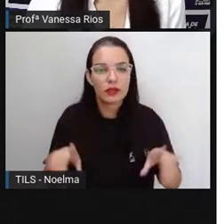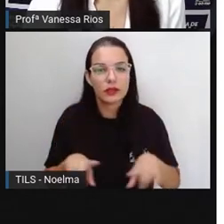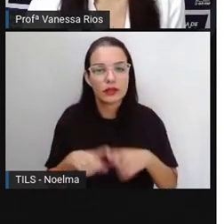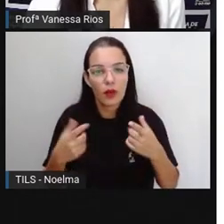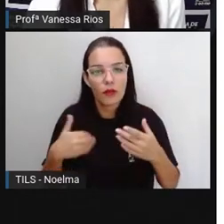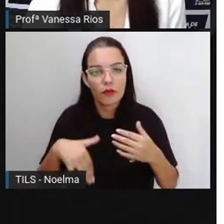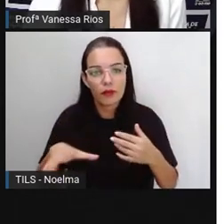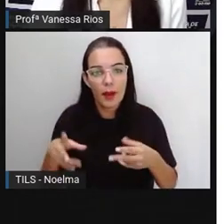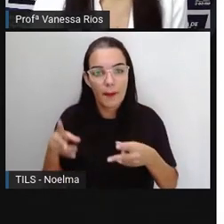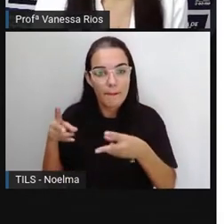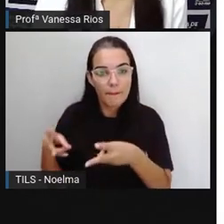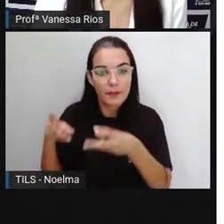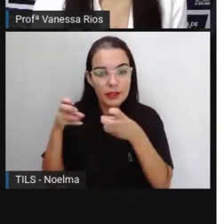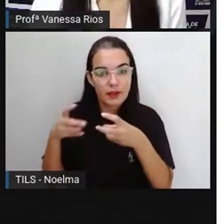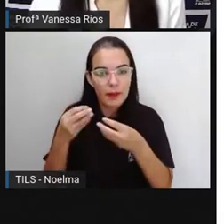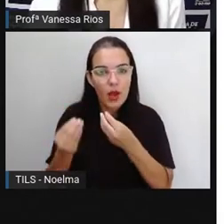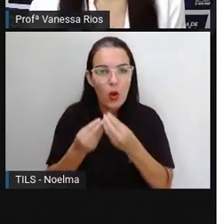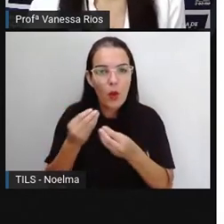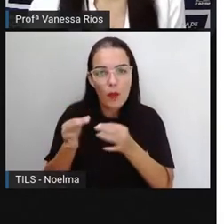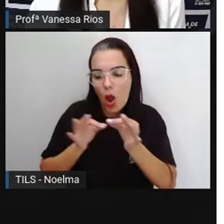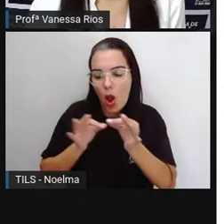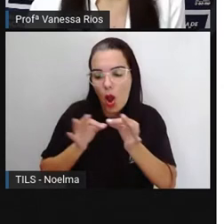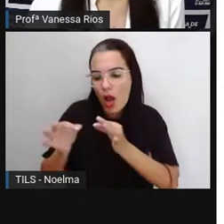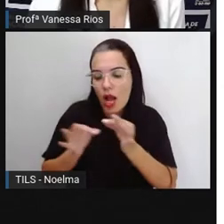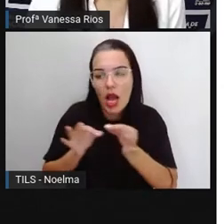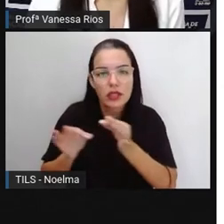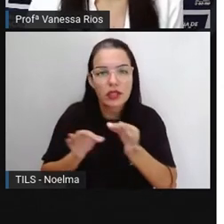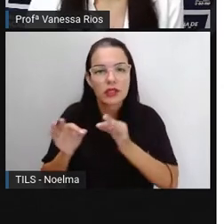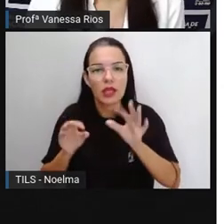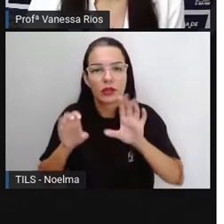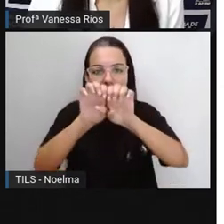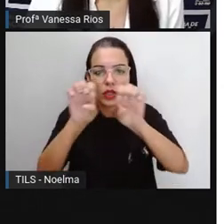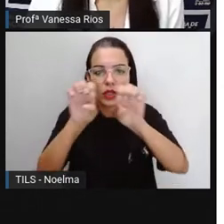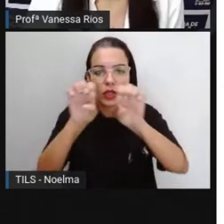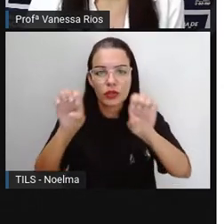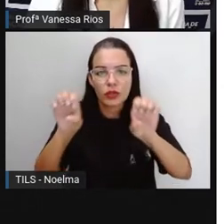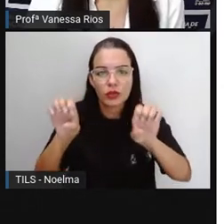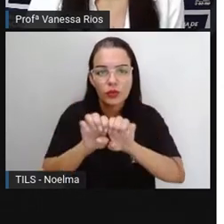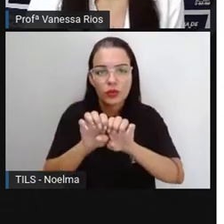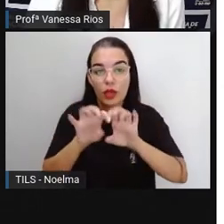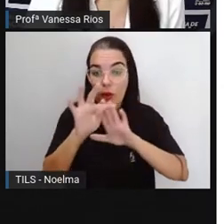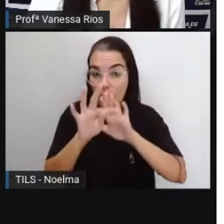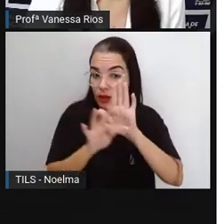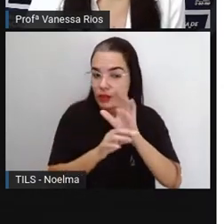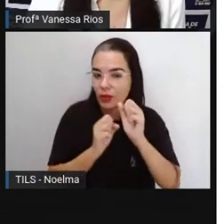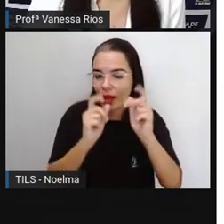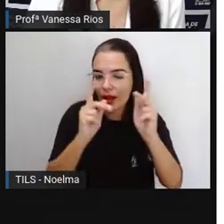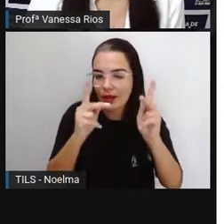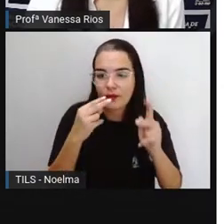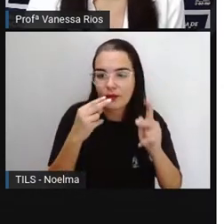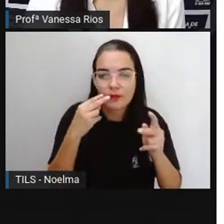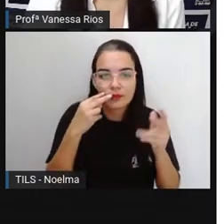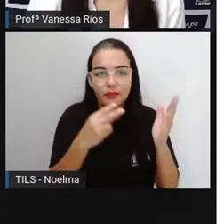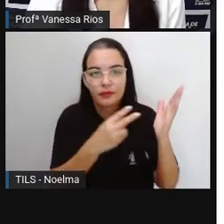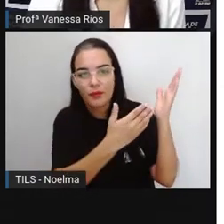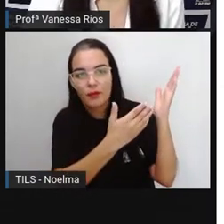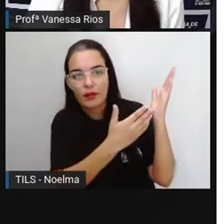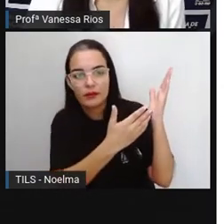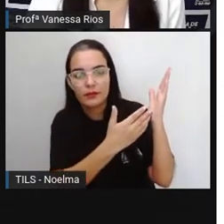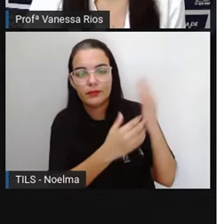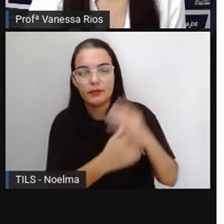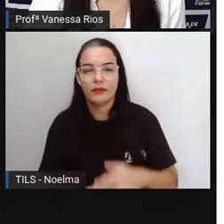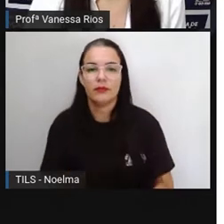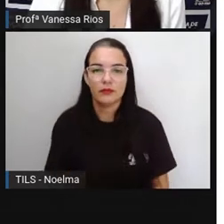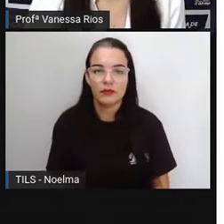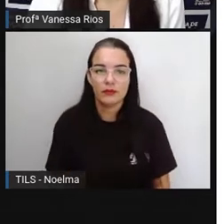como é que está organizado e estruturado o texto da reportagem. Então a gente vai observar aqui que é uma reportagem